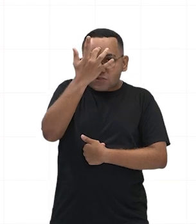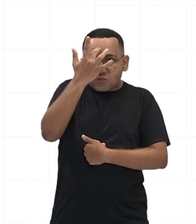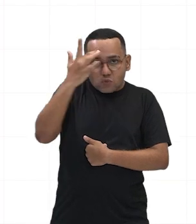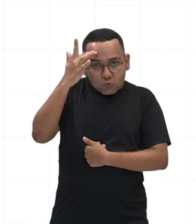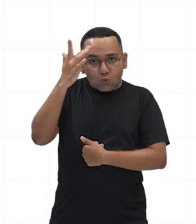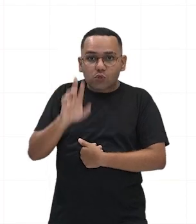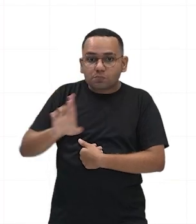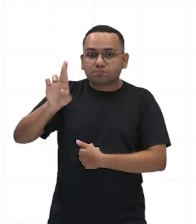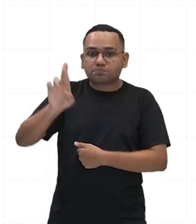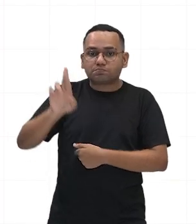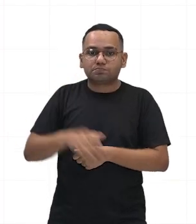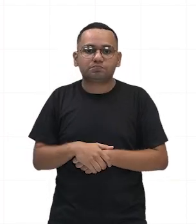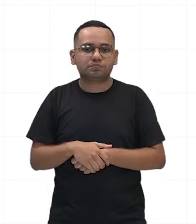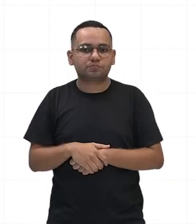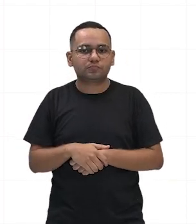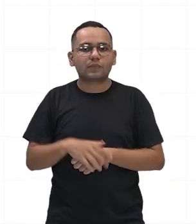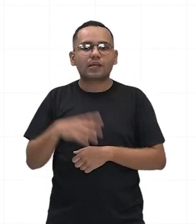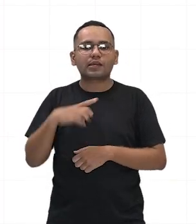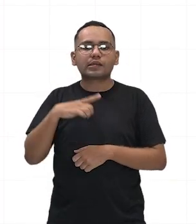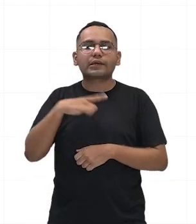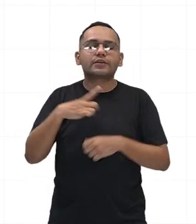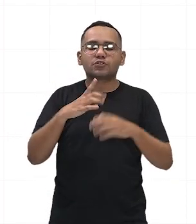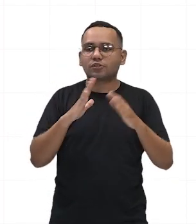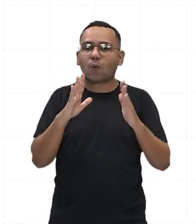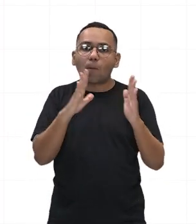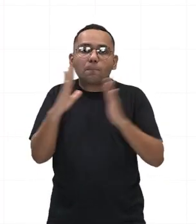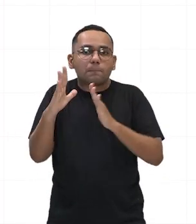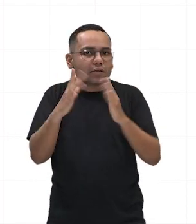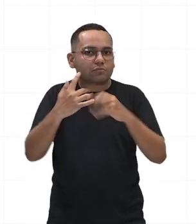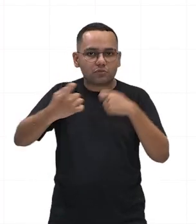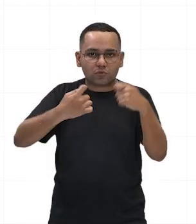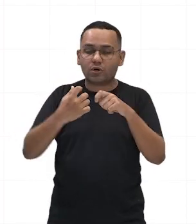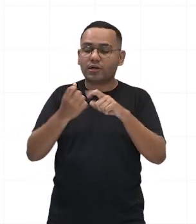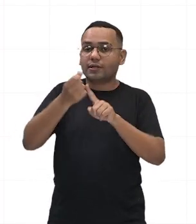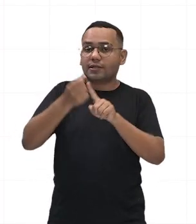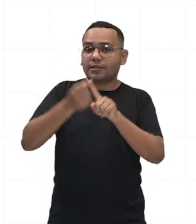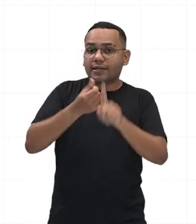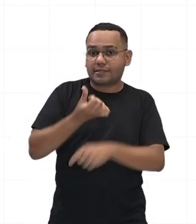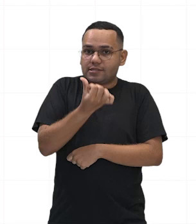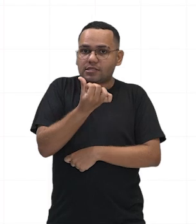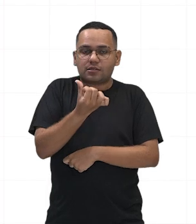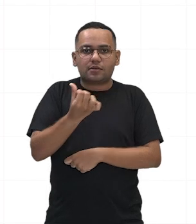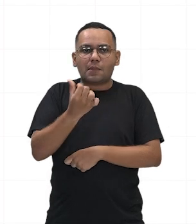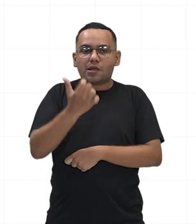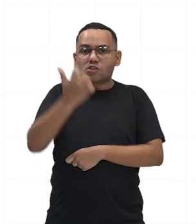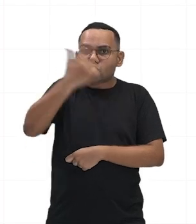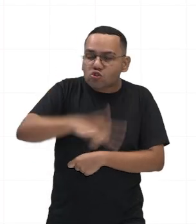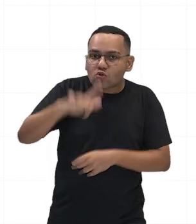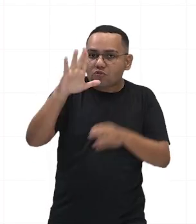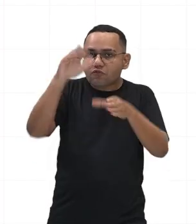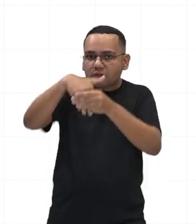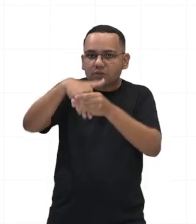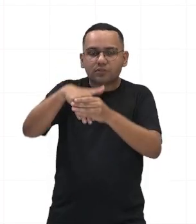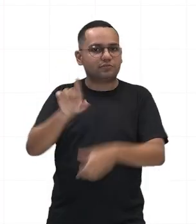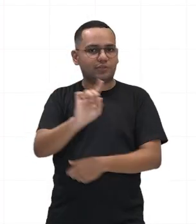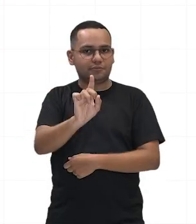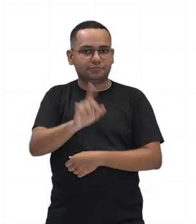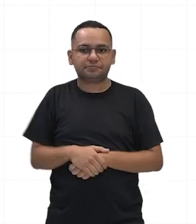sem renovação, cumprindo os poderes em casa de graves crises na região ou na cidade.